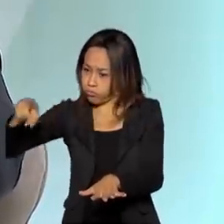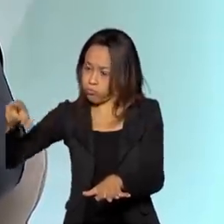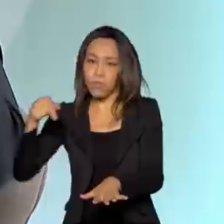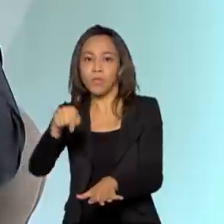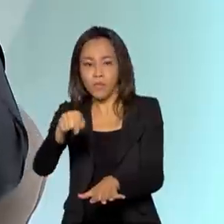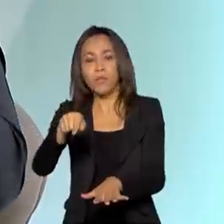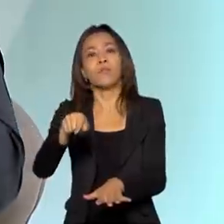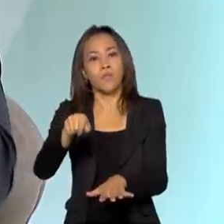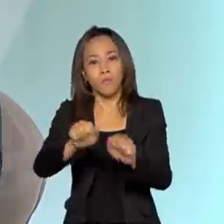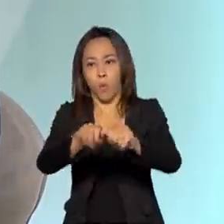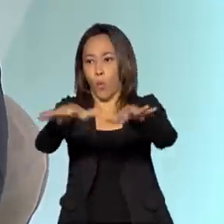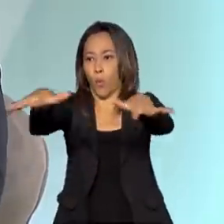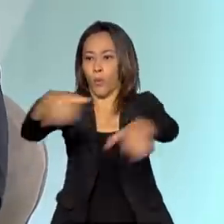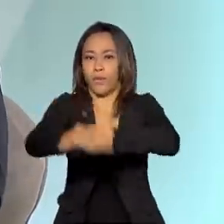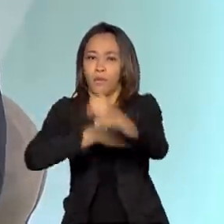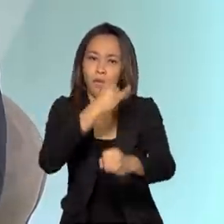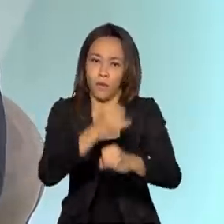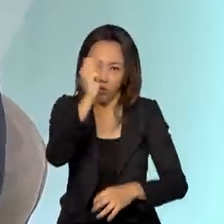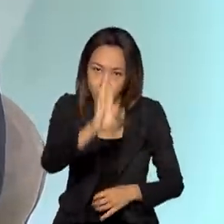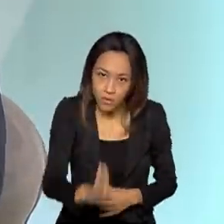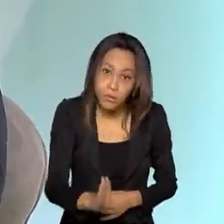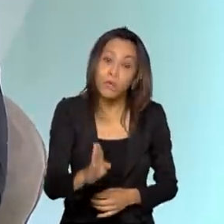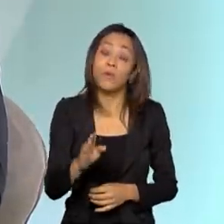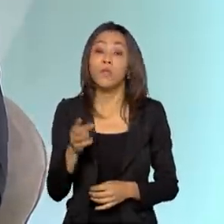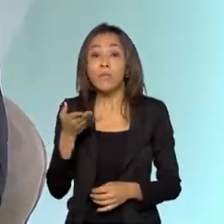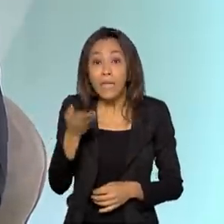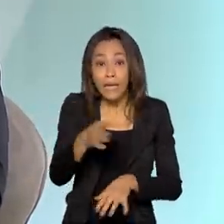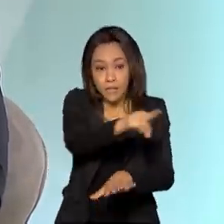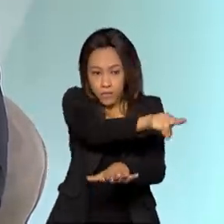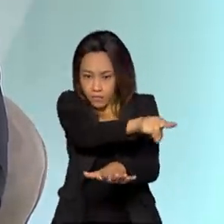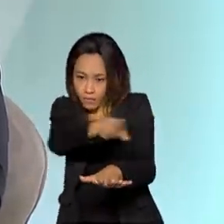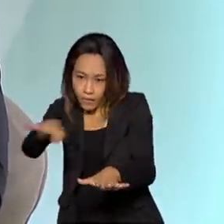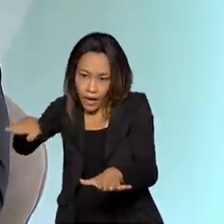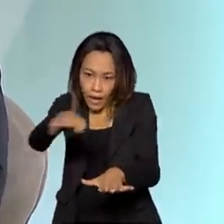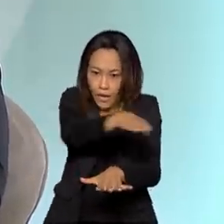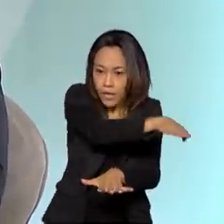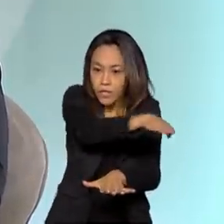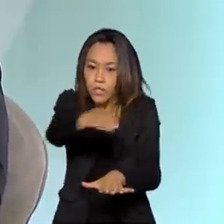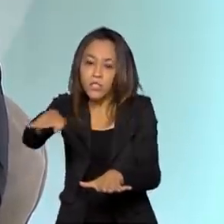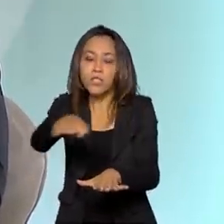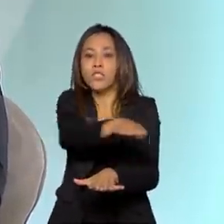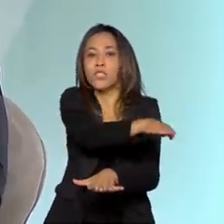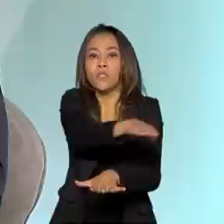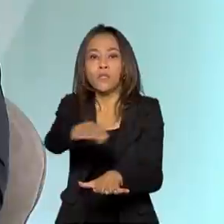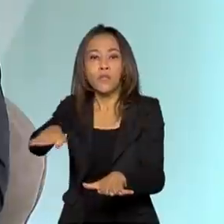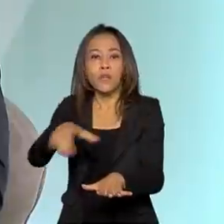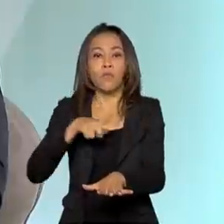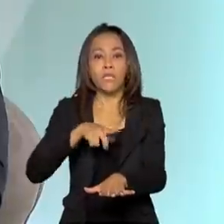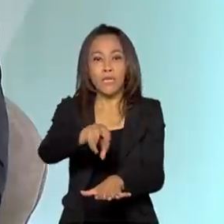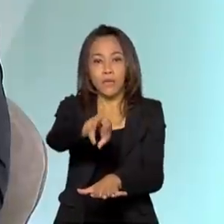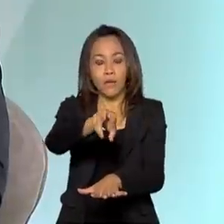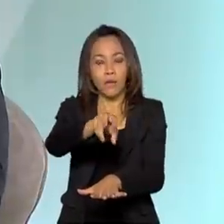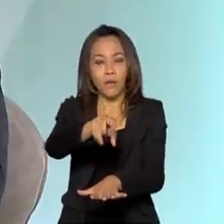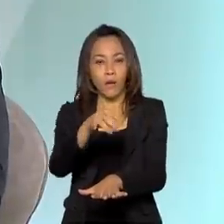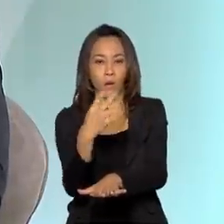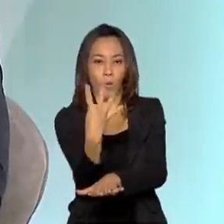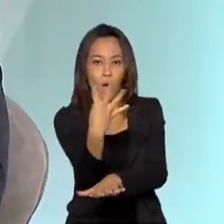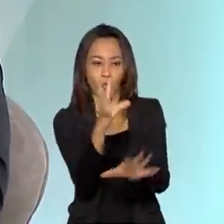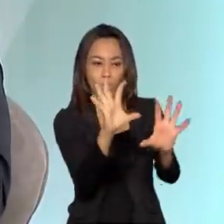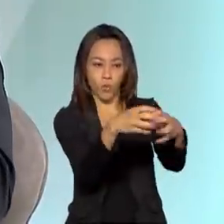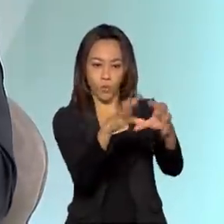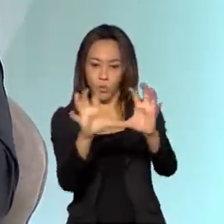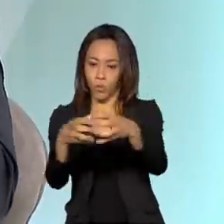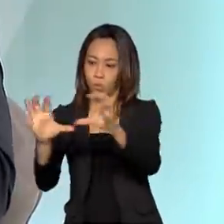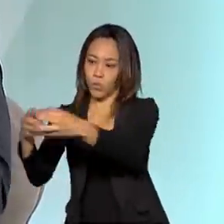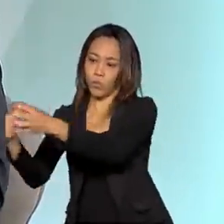MHz. Nessa faixa, nós vamos ter 5 blocos, melhor dizendo, 4 blocos de 80